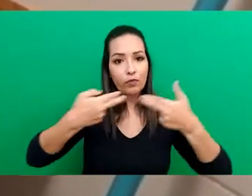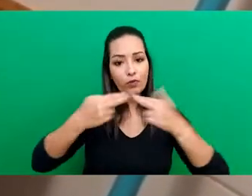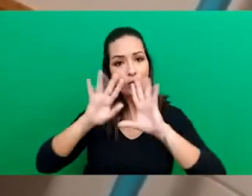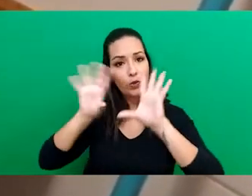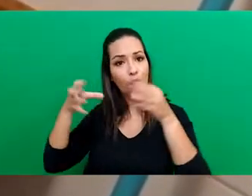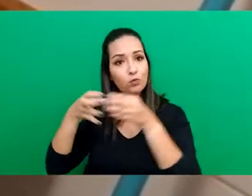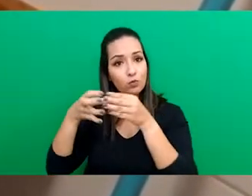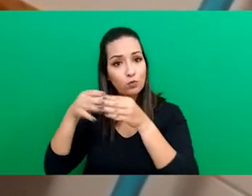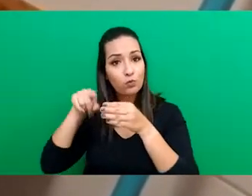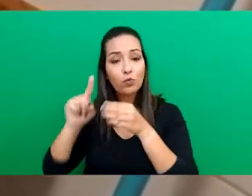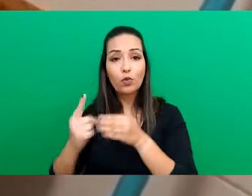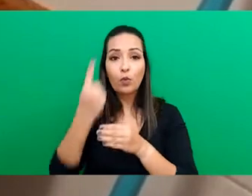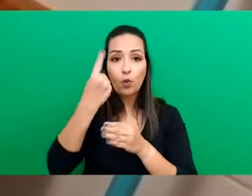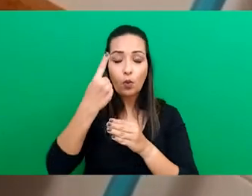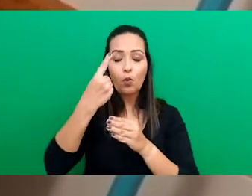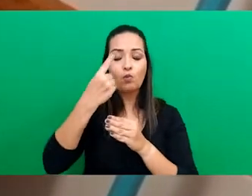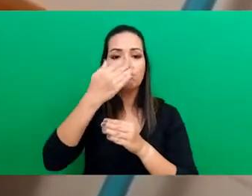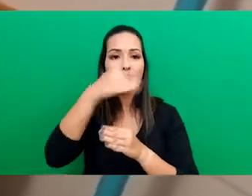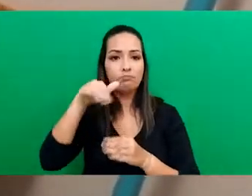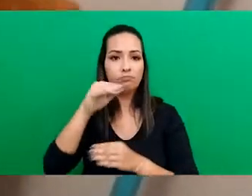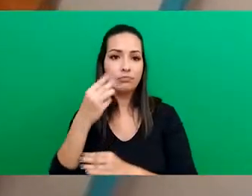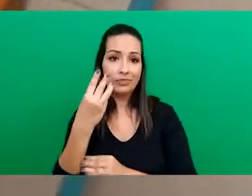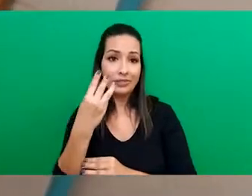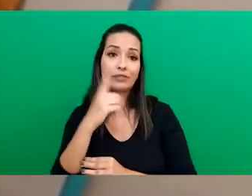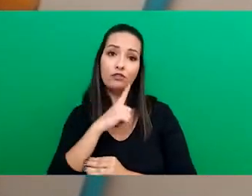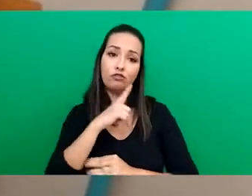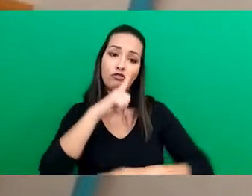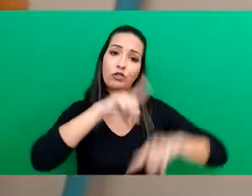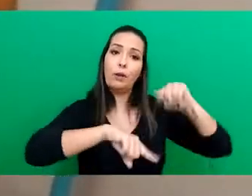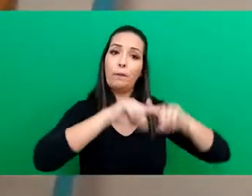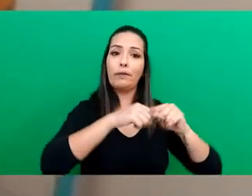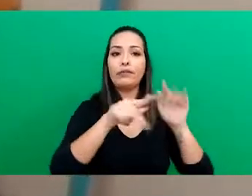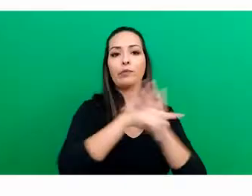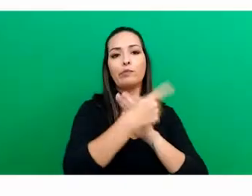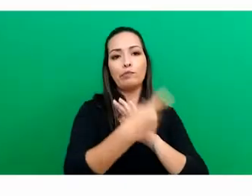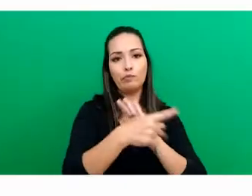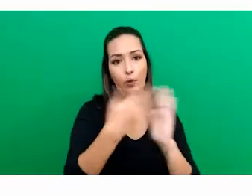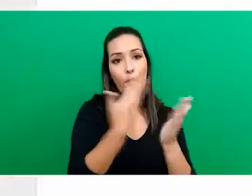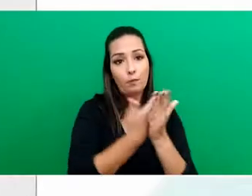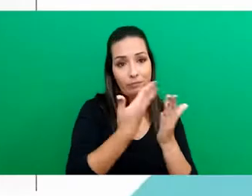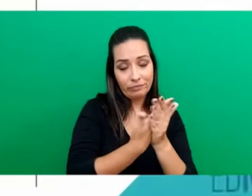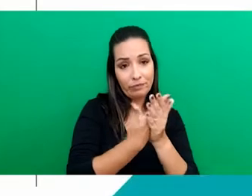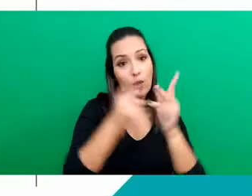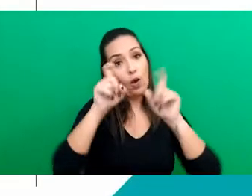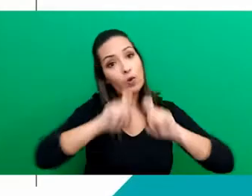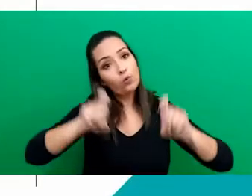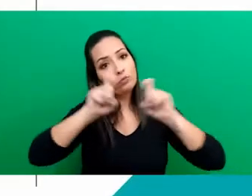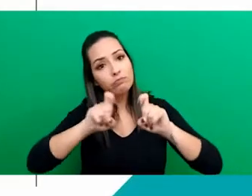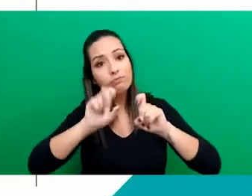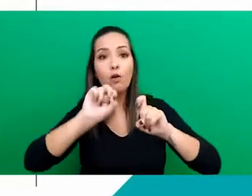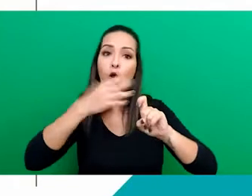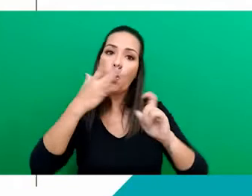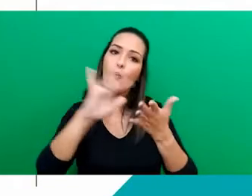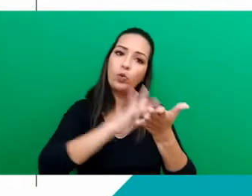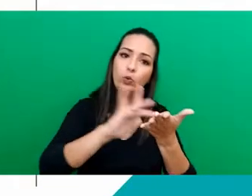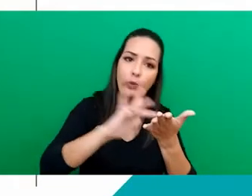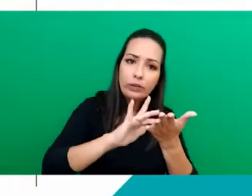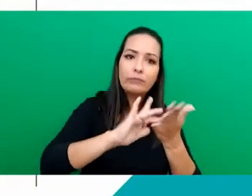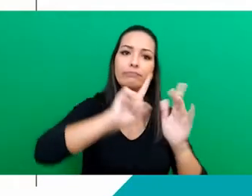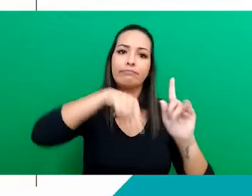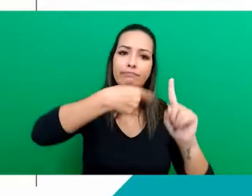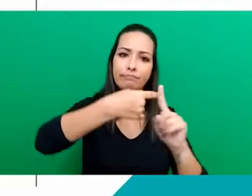material para esse grupo, já que apenas um terço do público tinha o material necessário para a aula, computador ou tablet e internet.